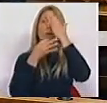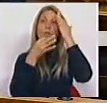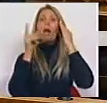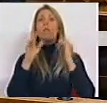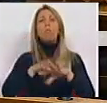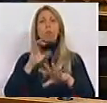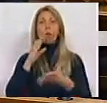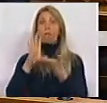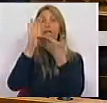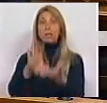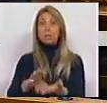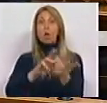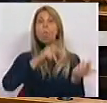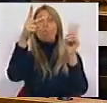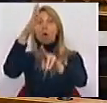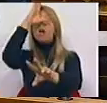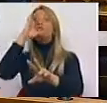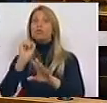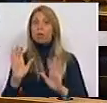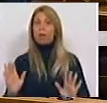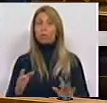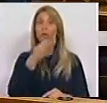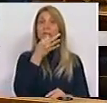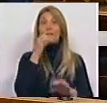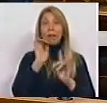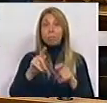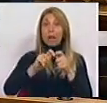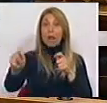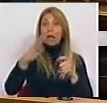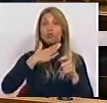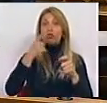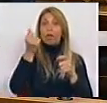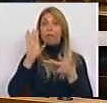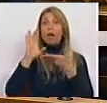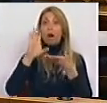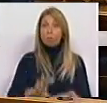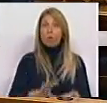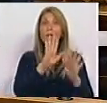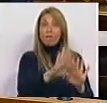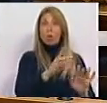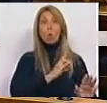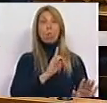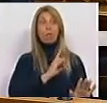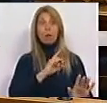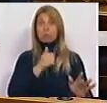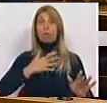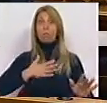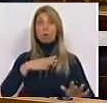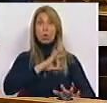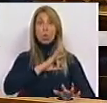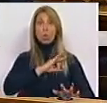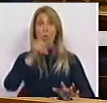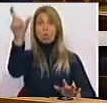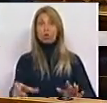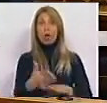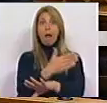transferência para o Estado, estamos a falar daquela linha de crédito que ficou no privado, na empresa do qual o Sr. era administrador e que hoje